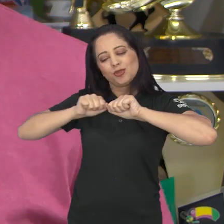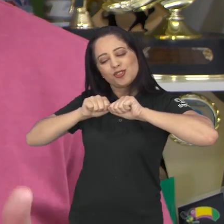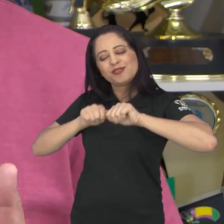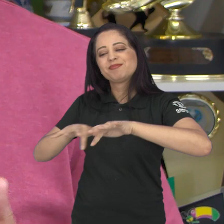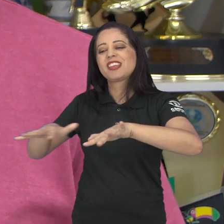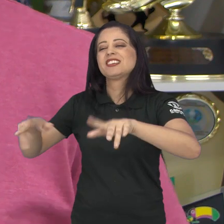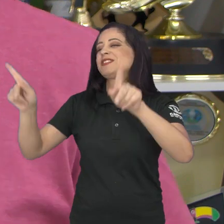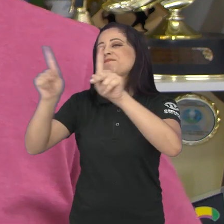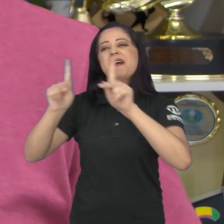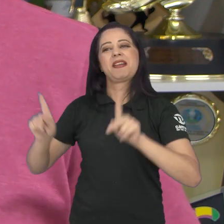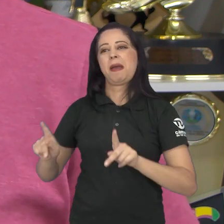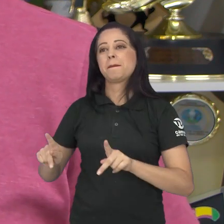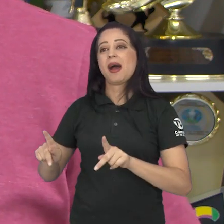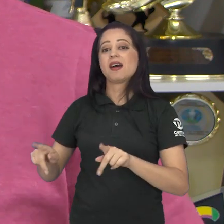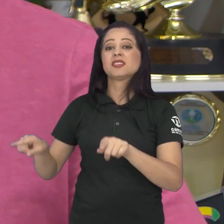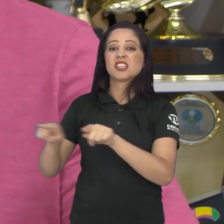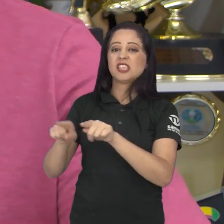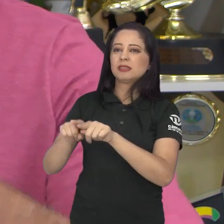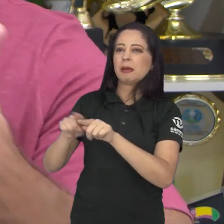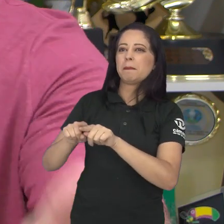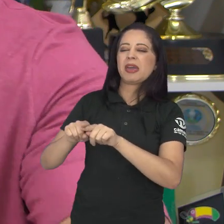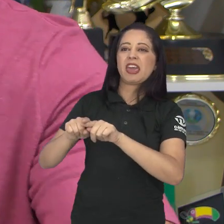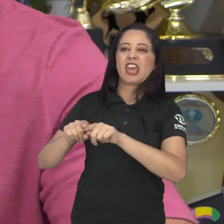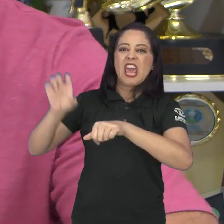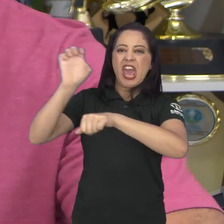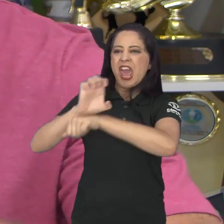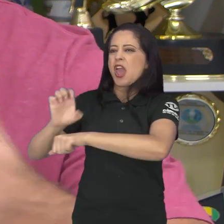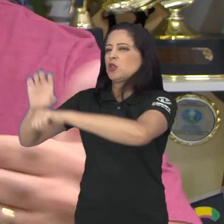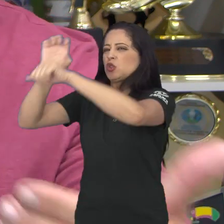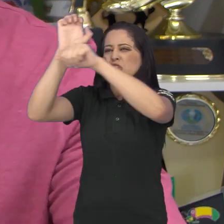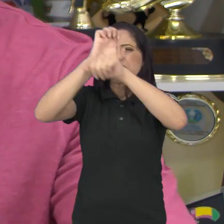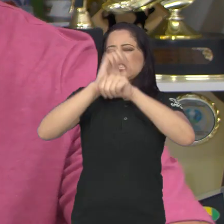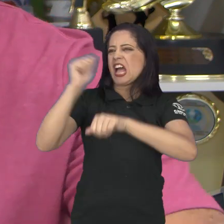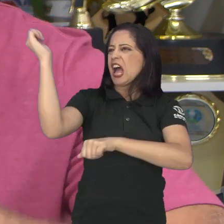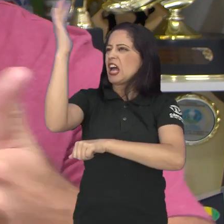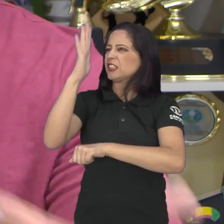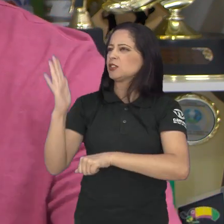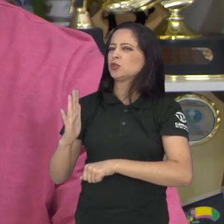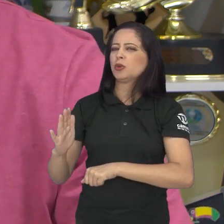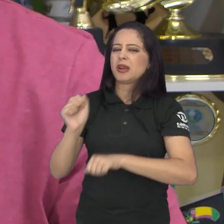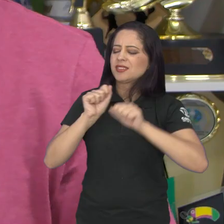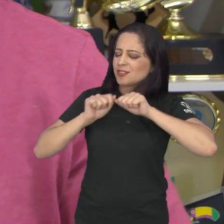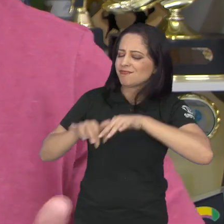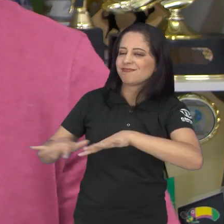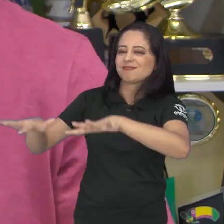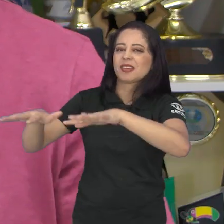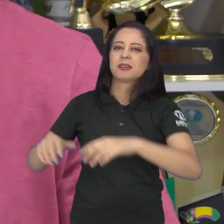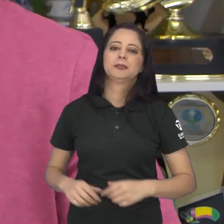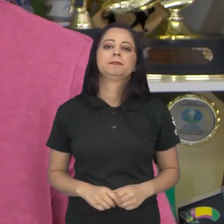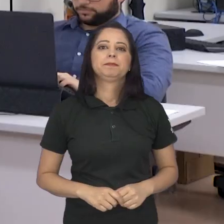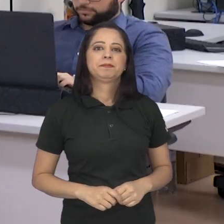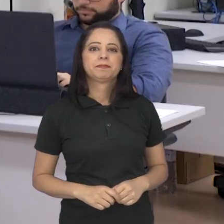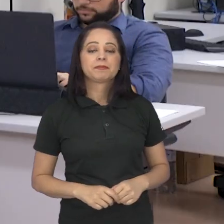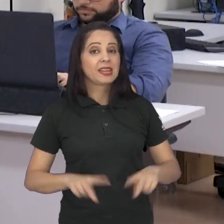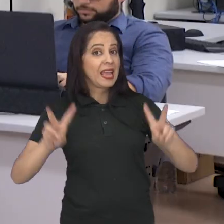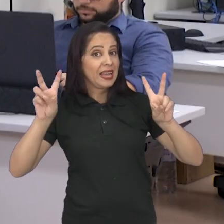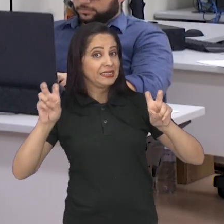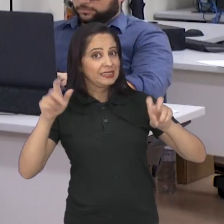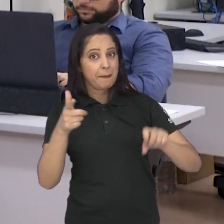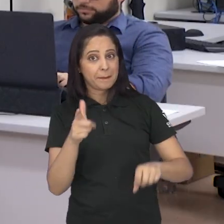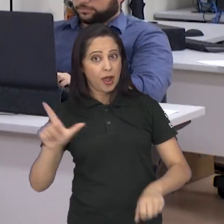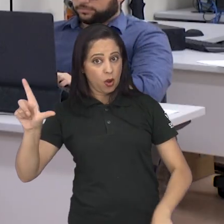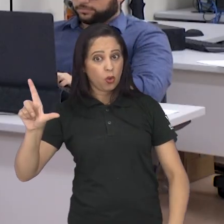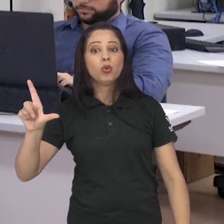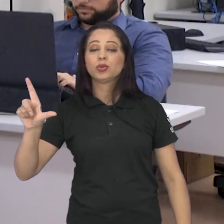vão levar para várias outras ideias em outras escolas, em âmbito estadual, particular, que a gente possa fazer. E outro